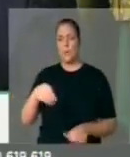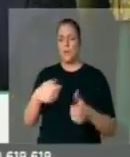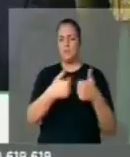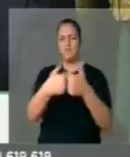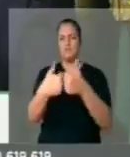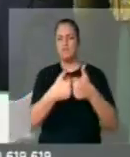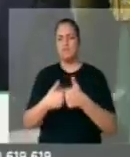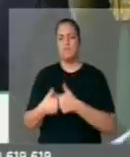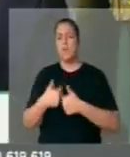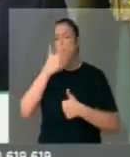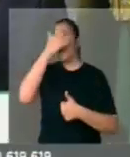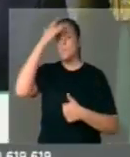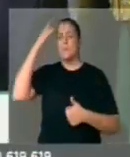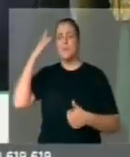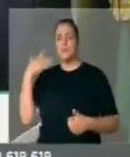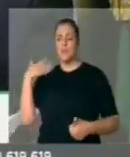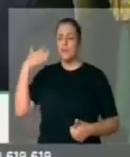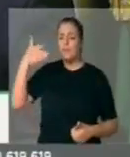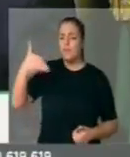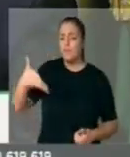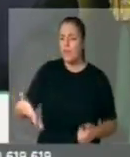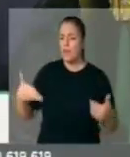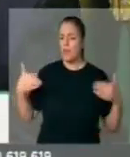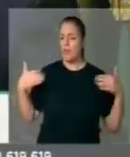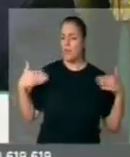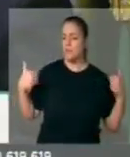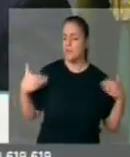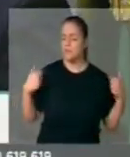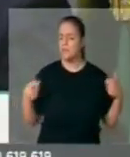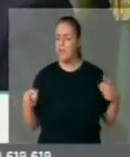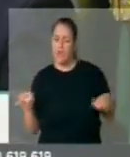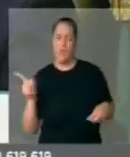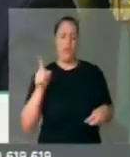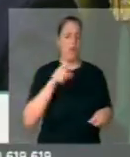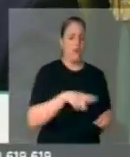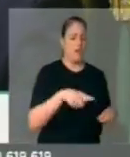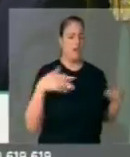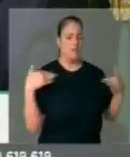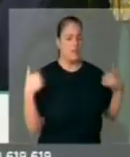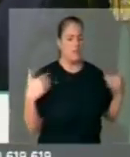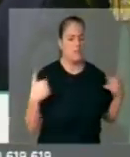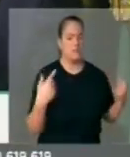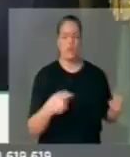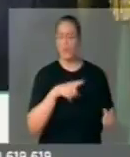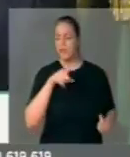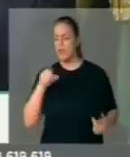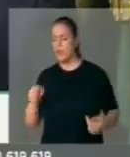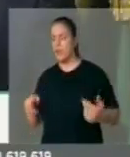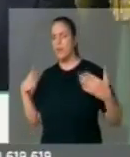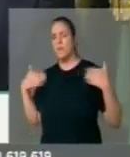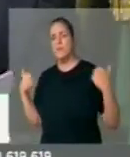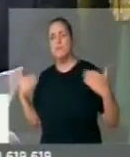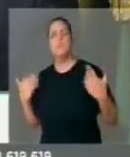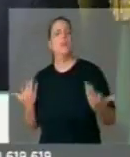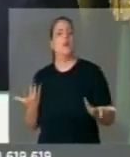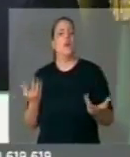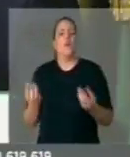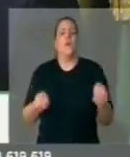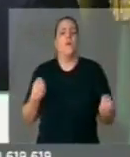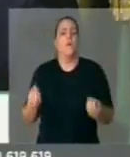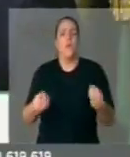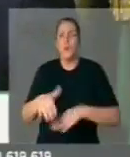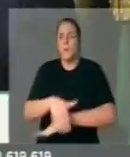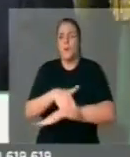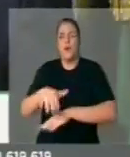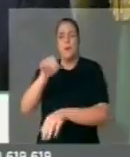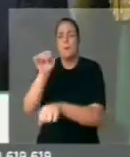a pessoa vai para Gramado, vai até Bento Gonçalves, vai até Caxias do Sul e circula na região. Então, essa BR